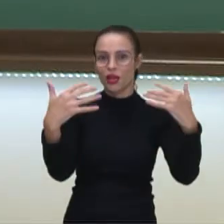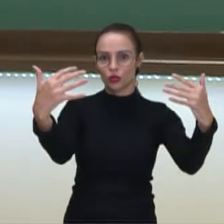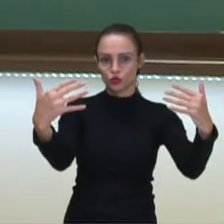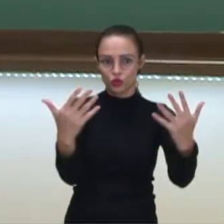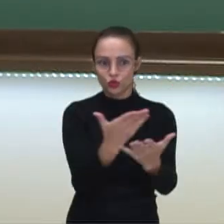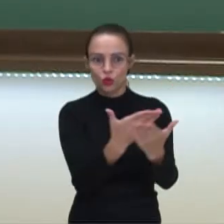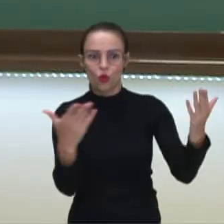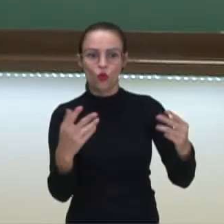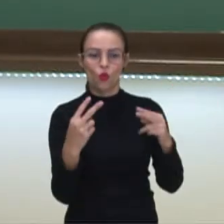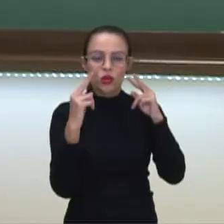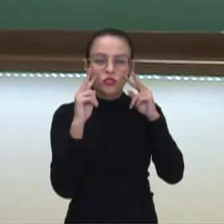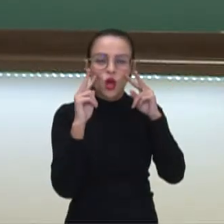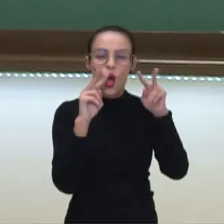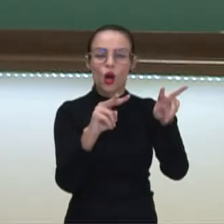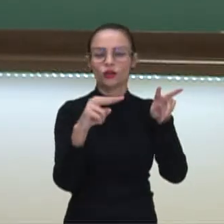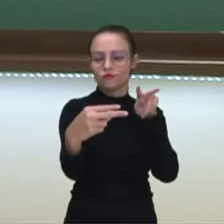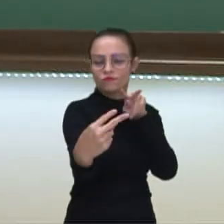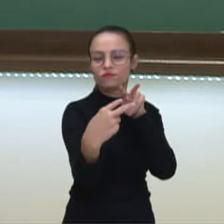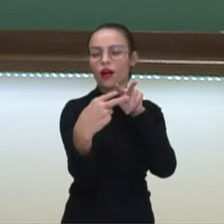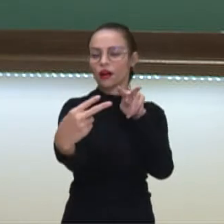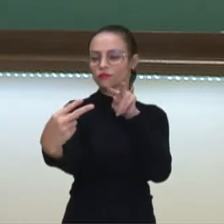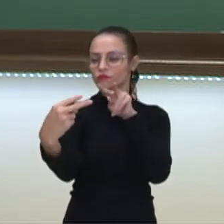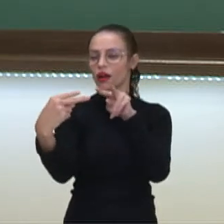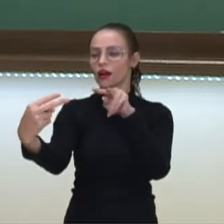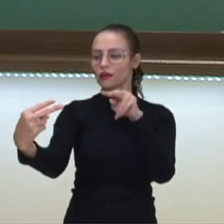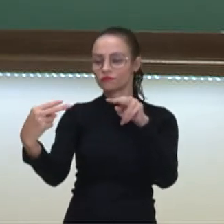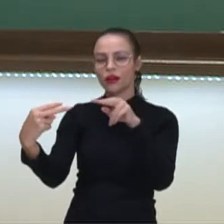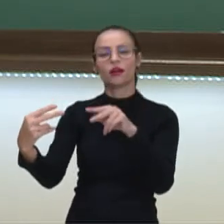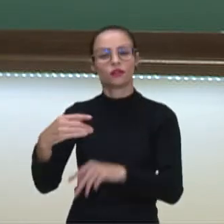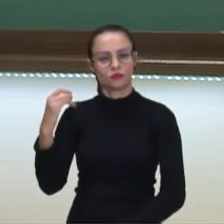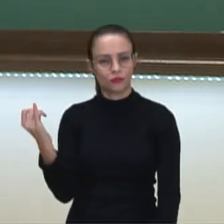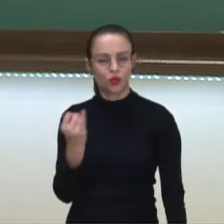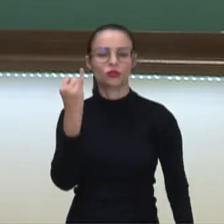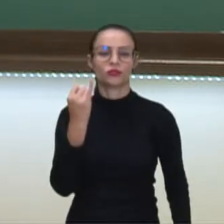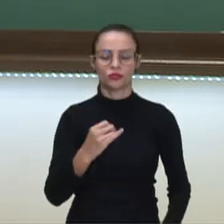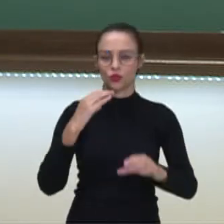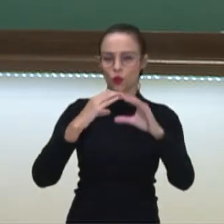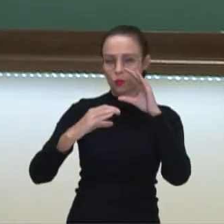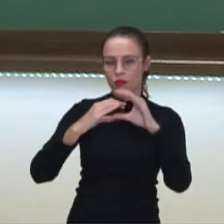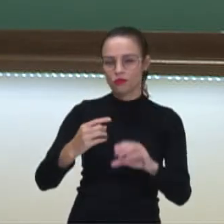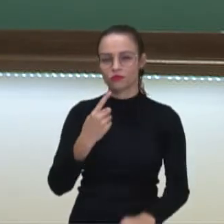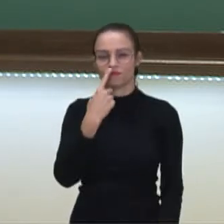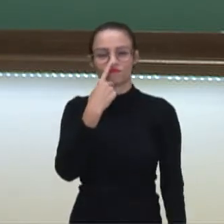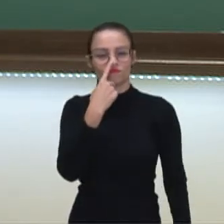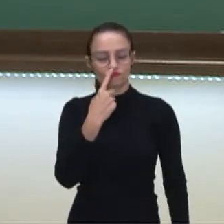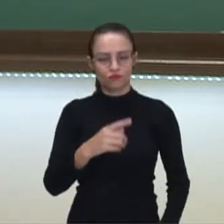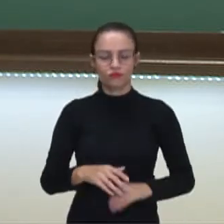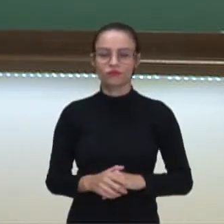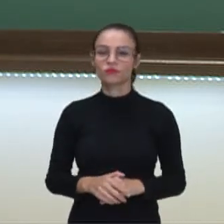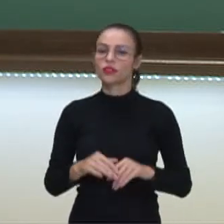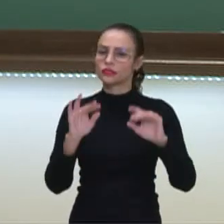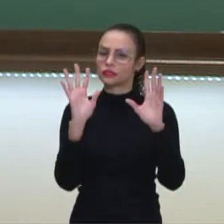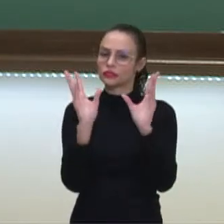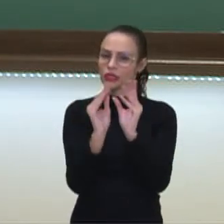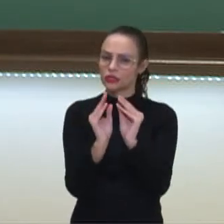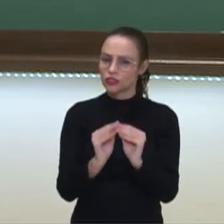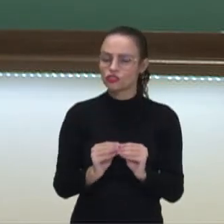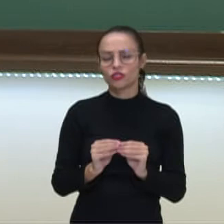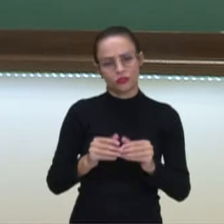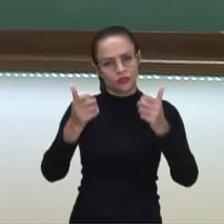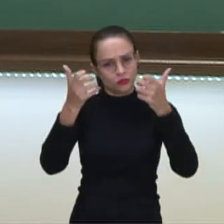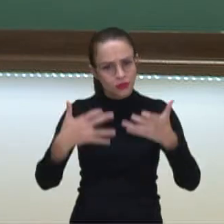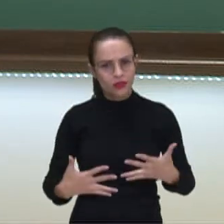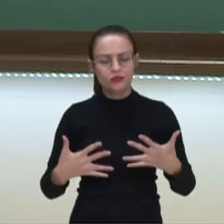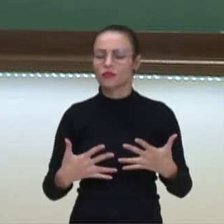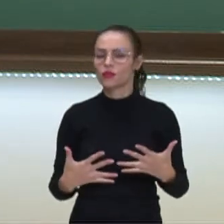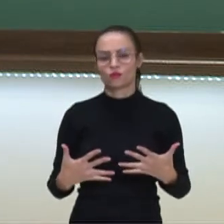Uma comunicação afetiva das pessoas que estão ouvindo o nosso discurso. Sintetize o que vai dizer. Ninguém